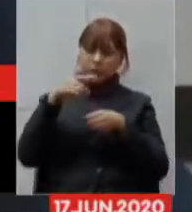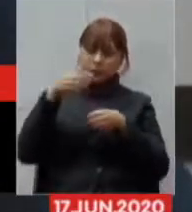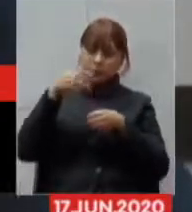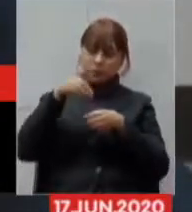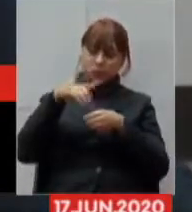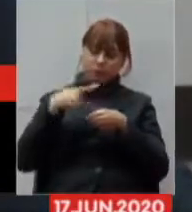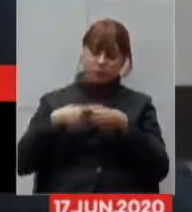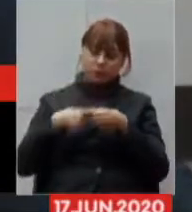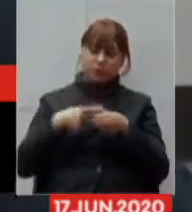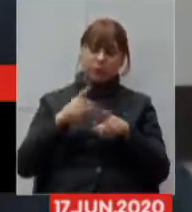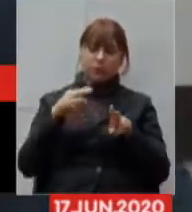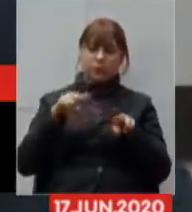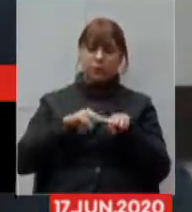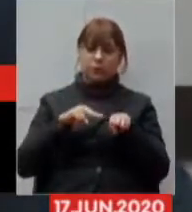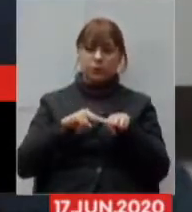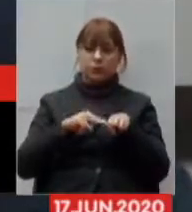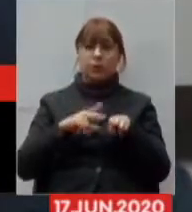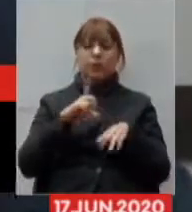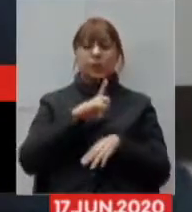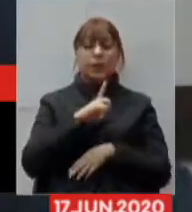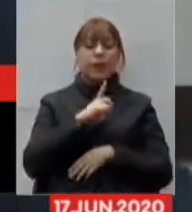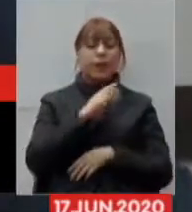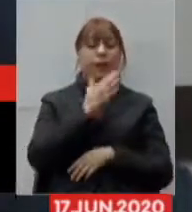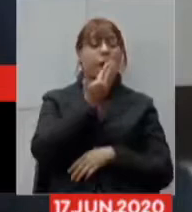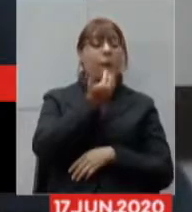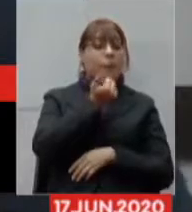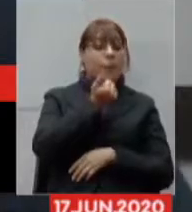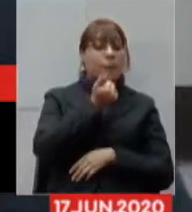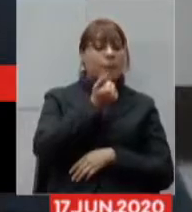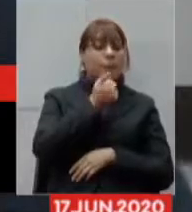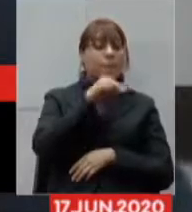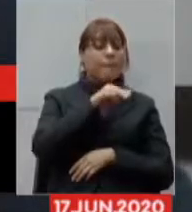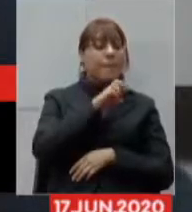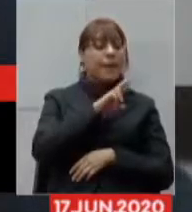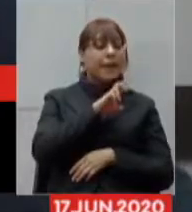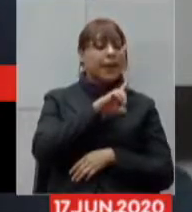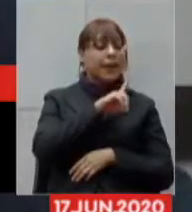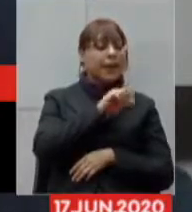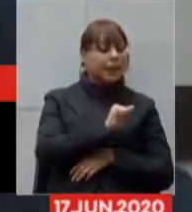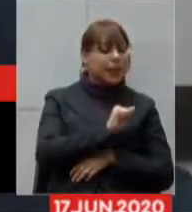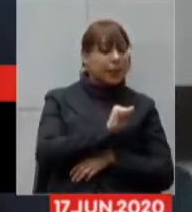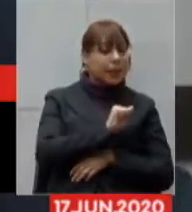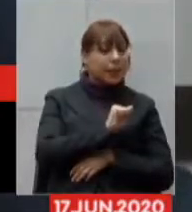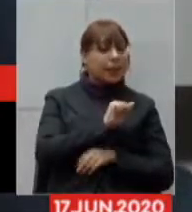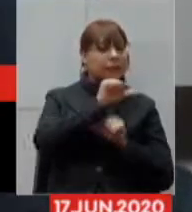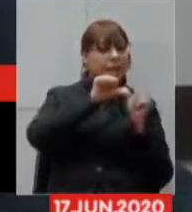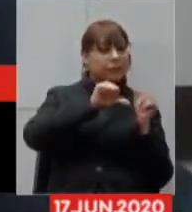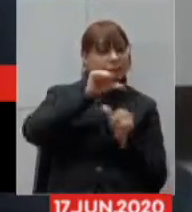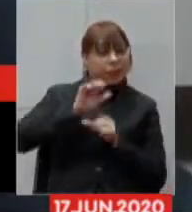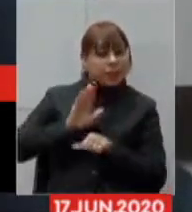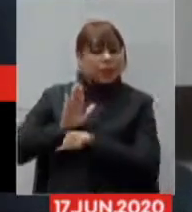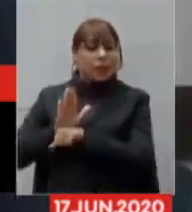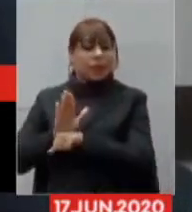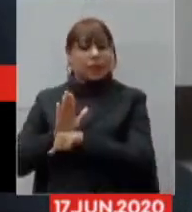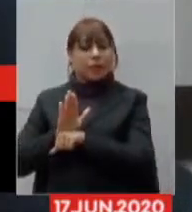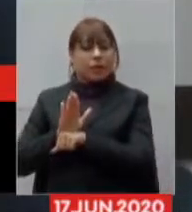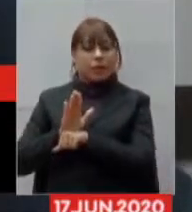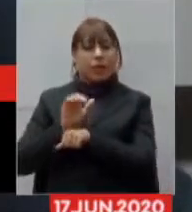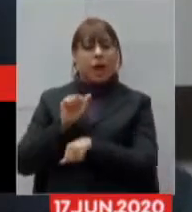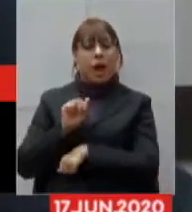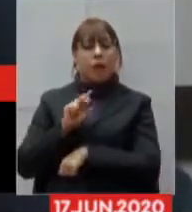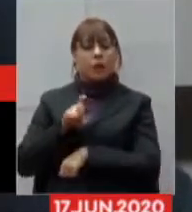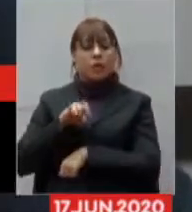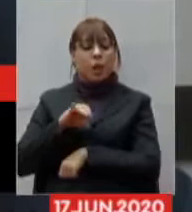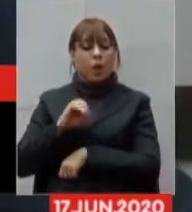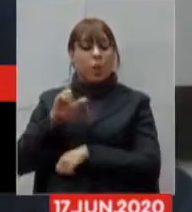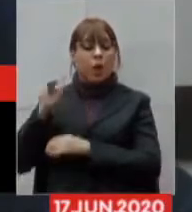transformamos o recurso da merenda escolar em auxílio em cestas dado por